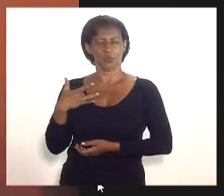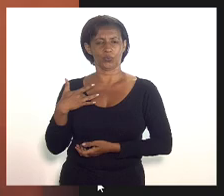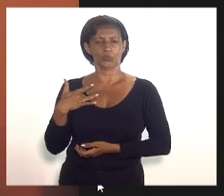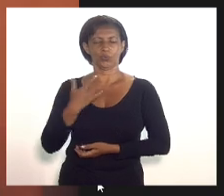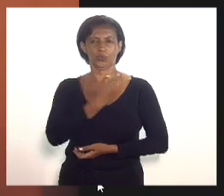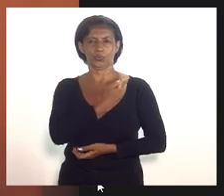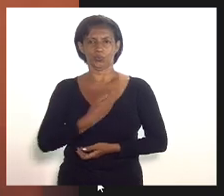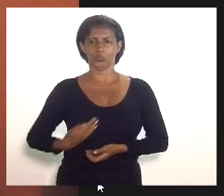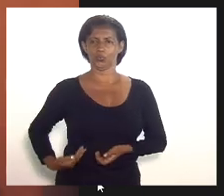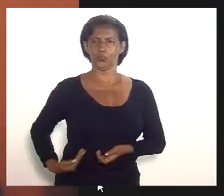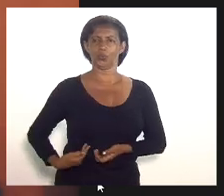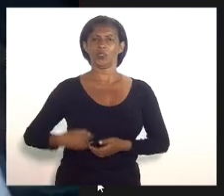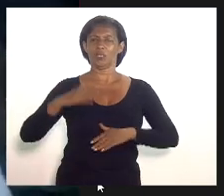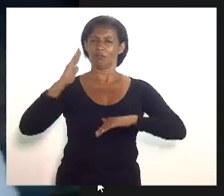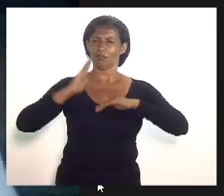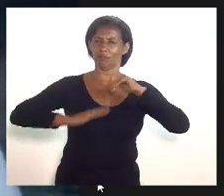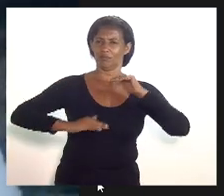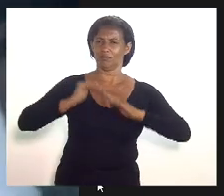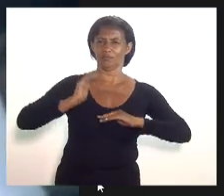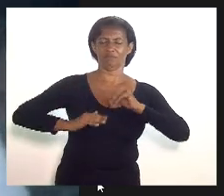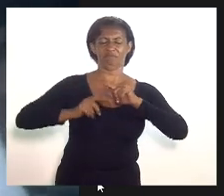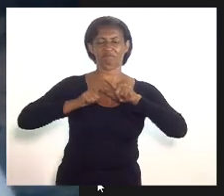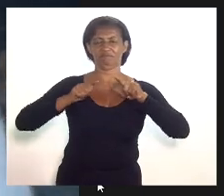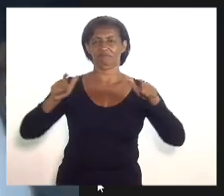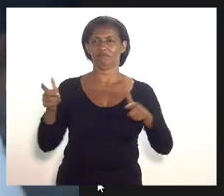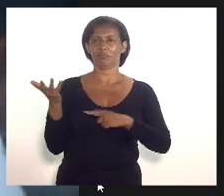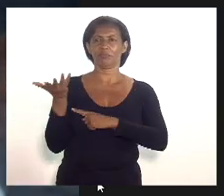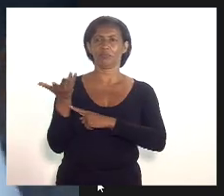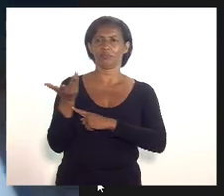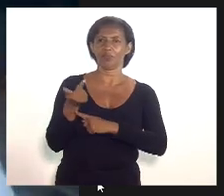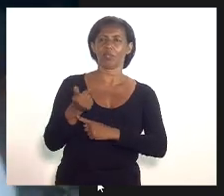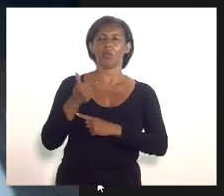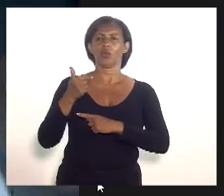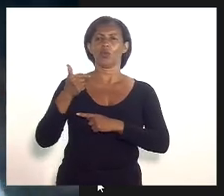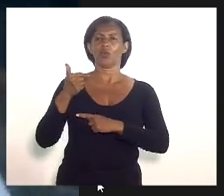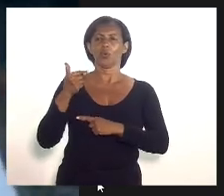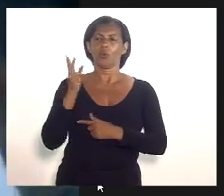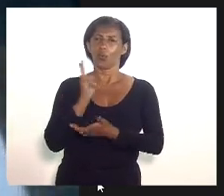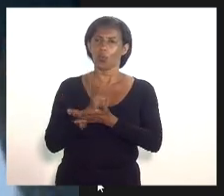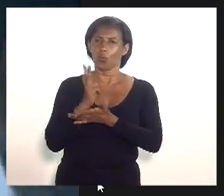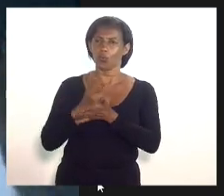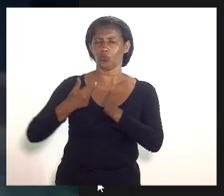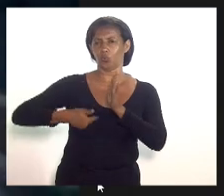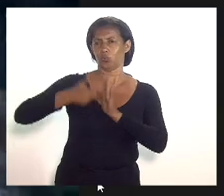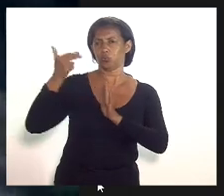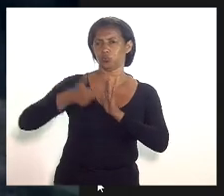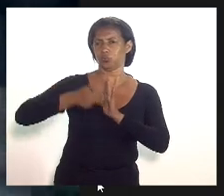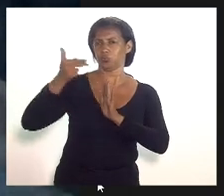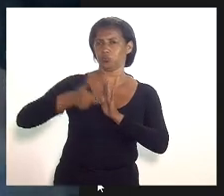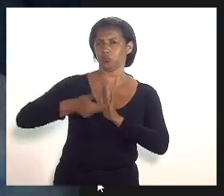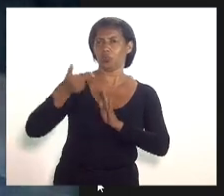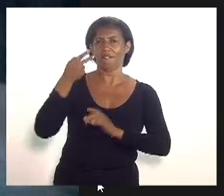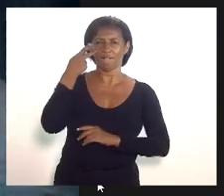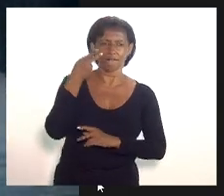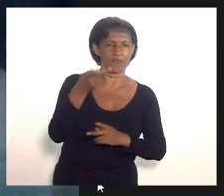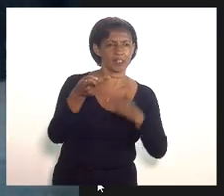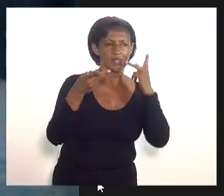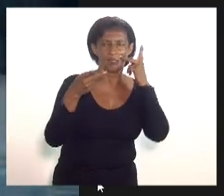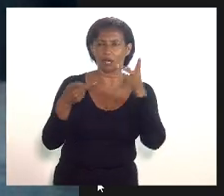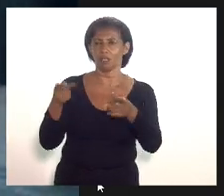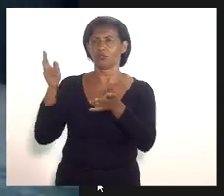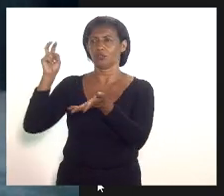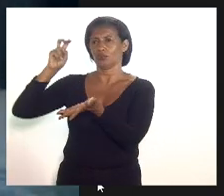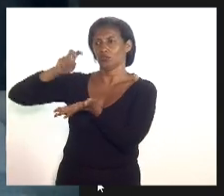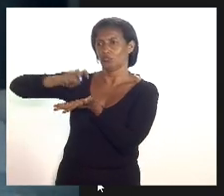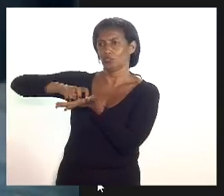e é um dos grandes profissionais da área continua operando diariamente passando visita aos seus pacientes pela manhã